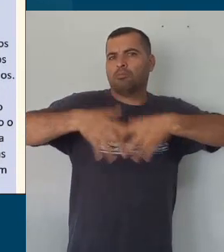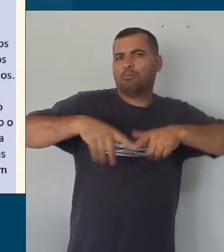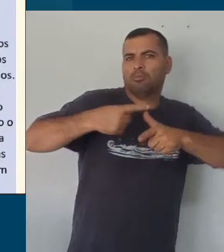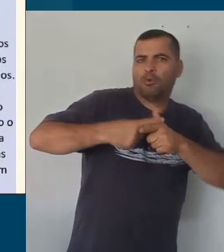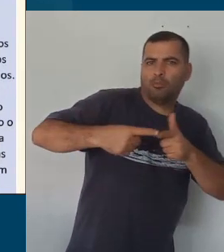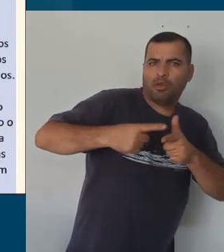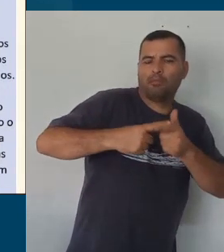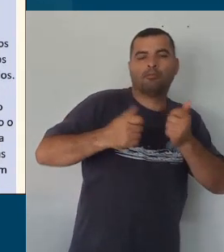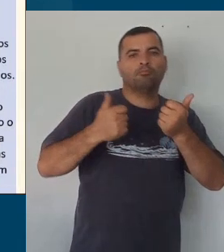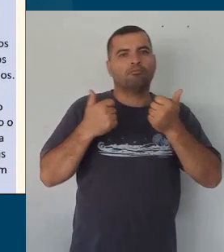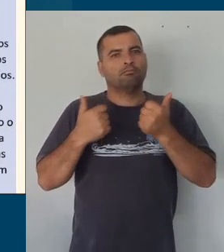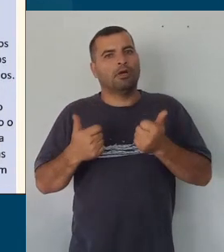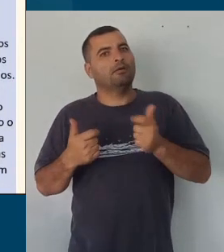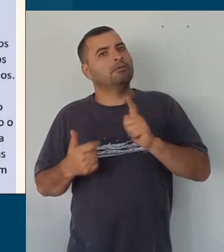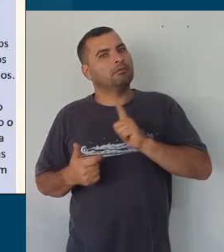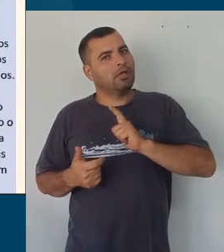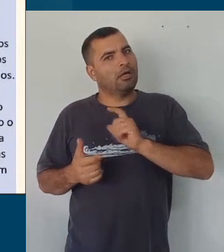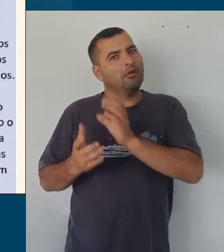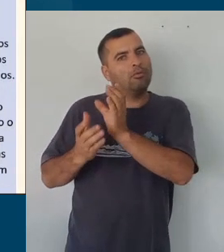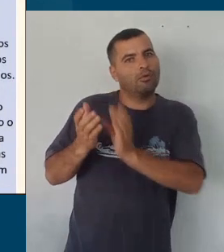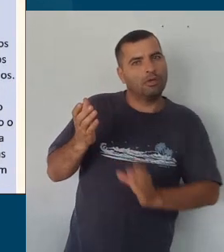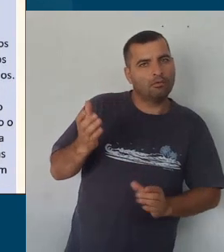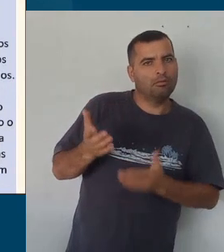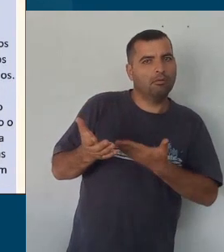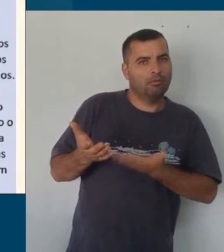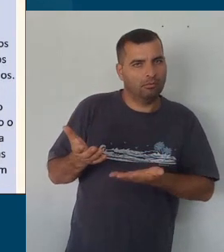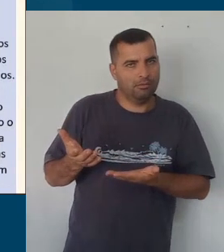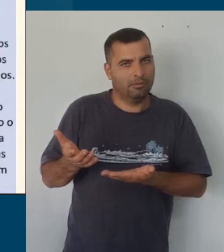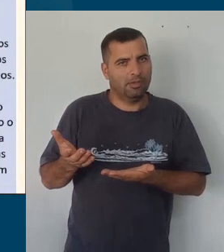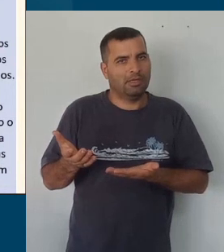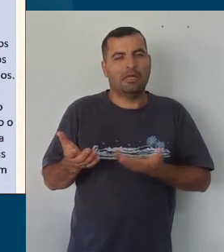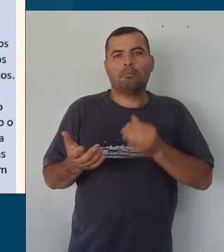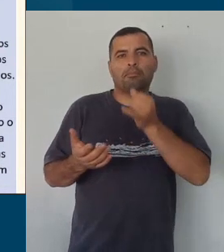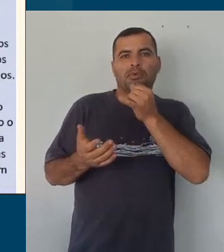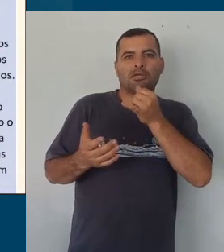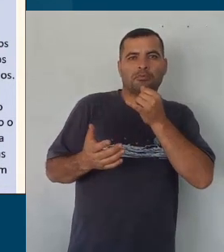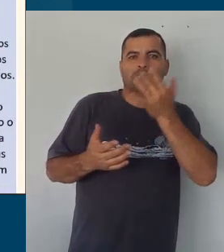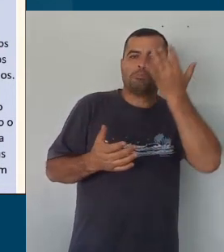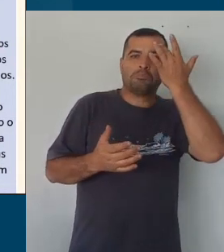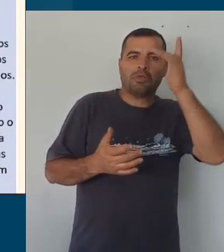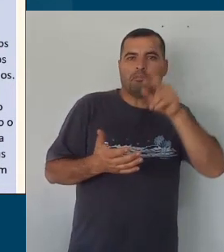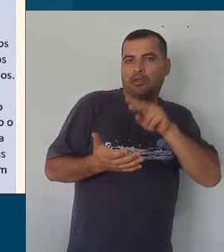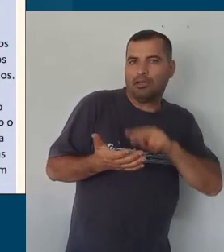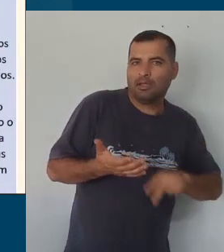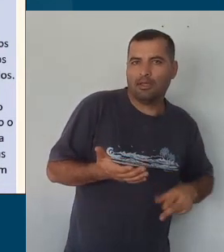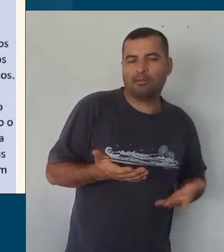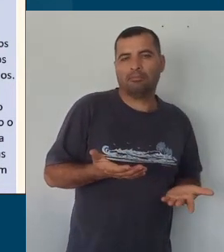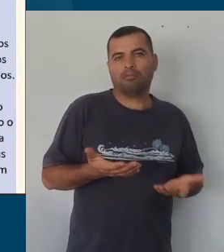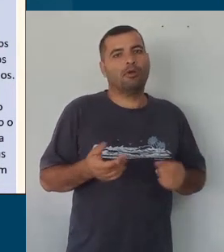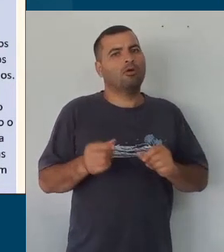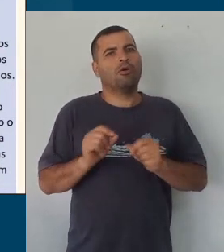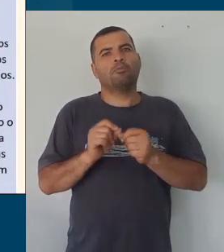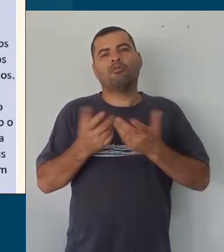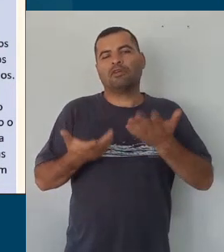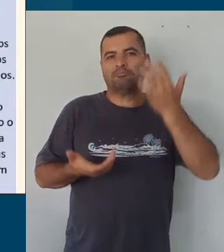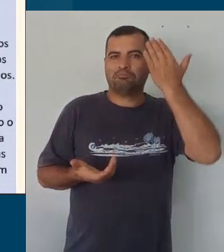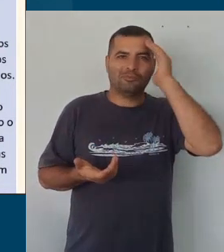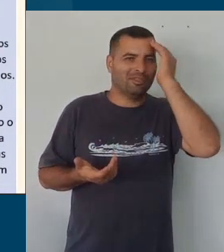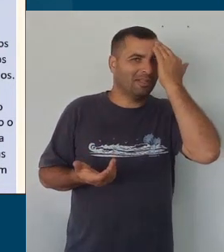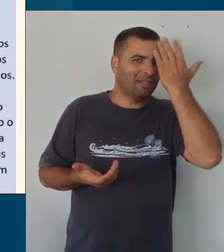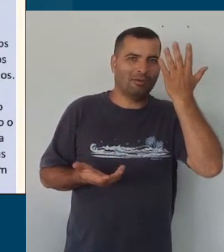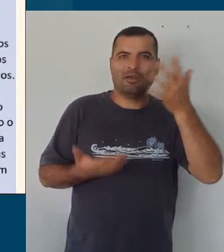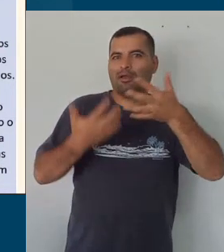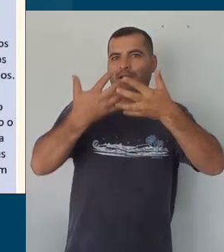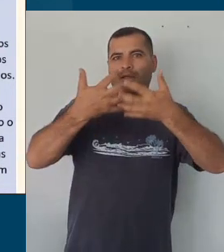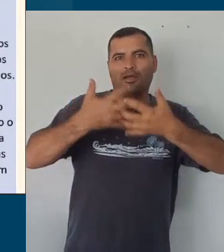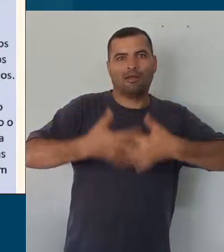currículo, no quadro curricular. se o estudante não sabe ler o problema, ele não sabe resolver o problema, para